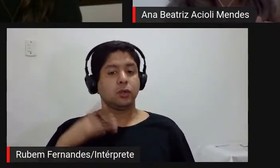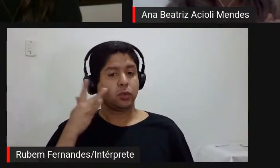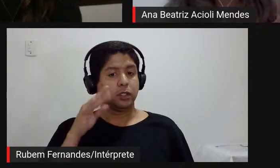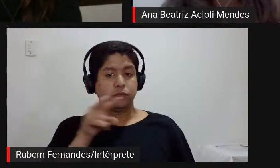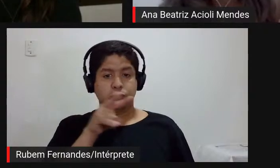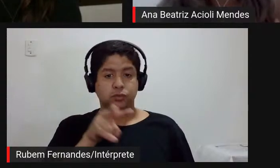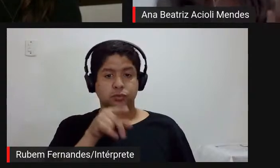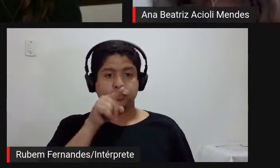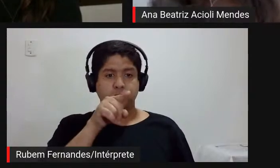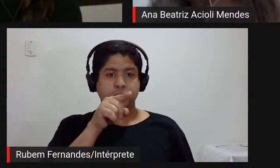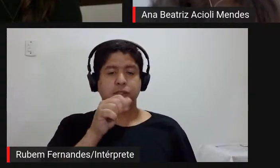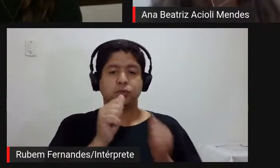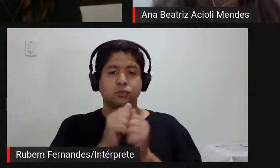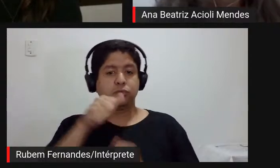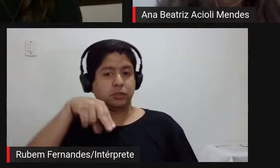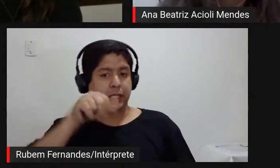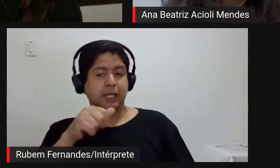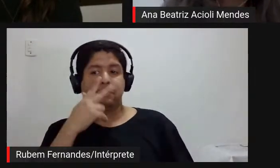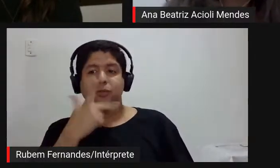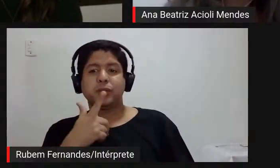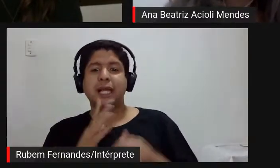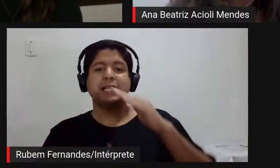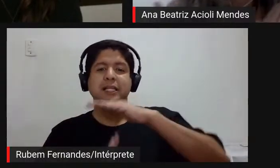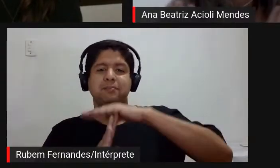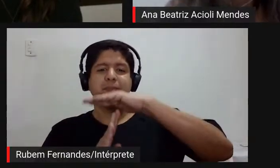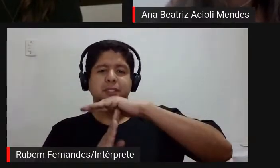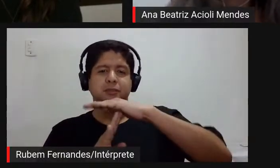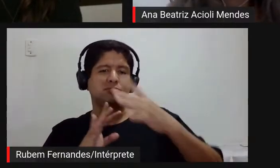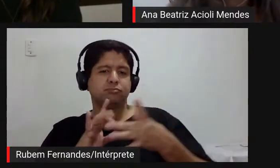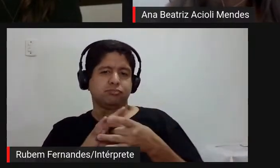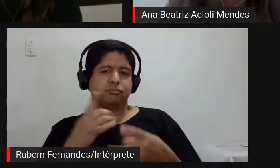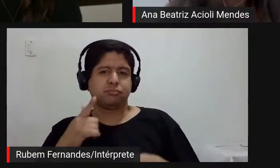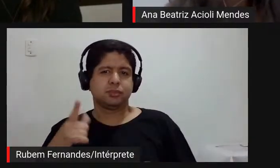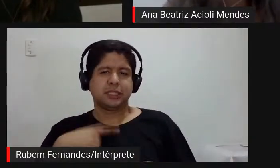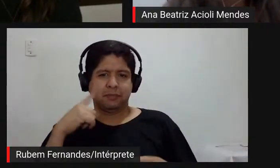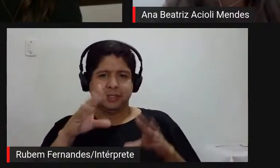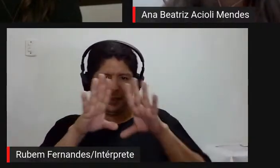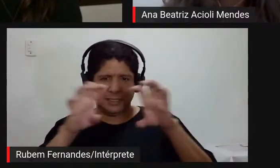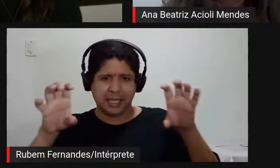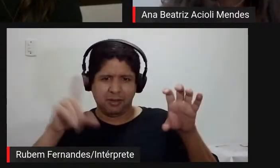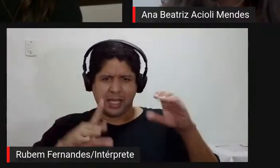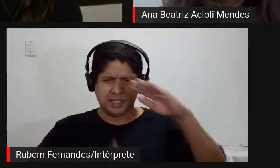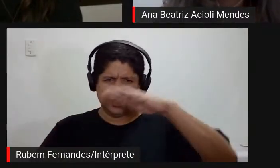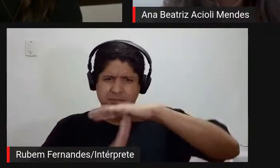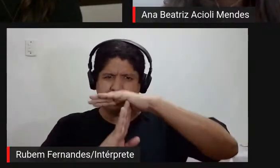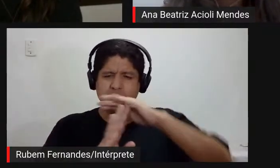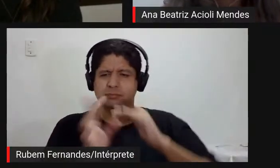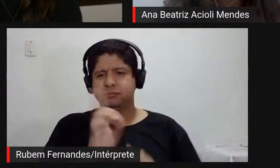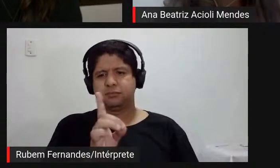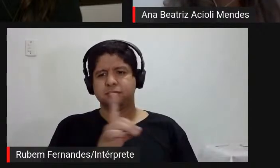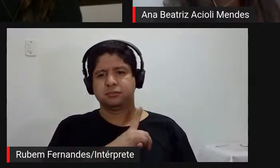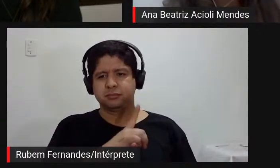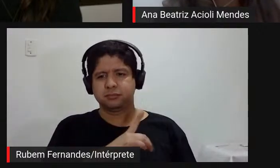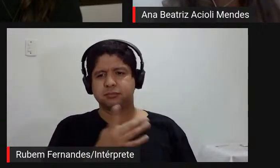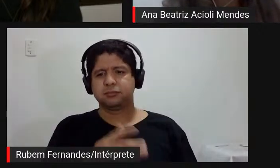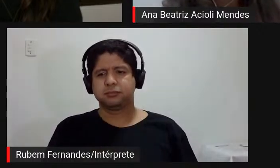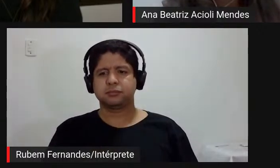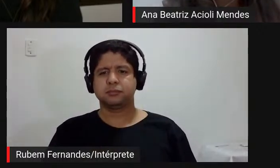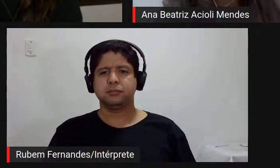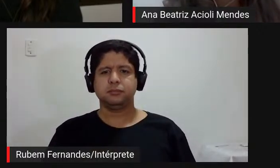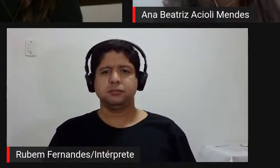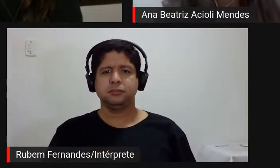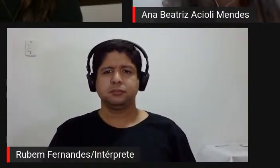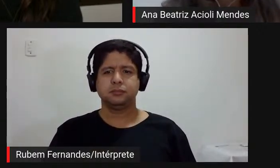mostraram que não tem limite em relação a isso que nem o céu é limite dessas coisas então o mediador é um